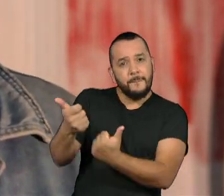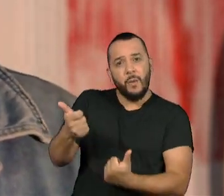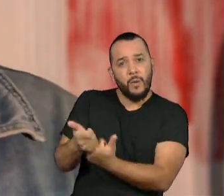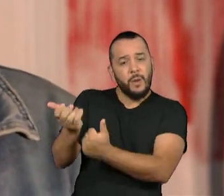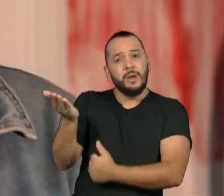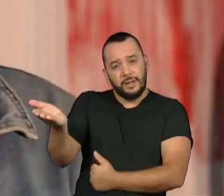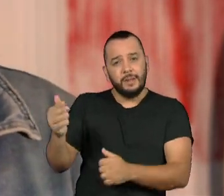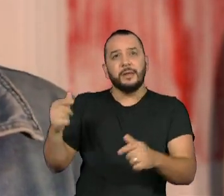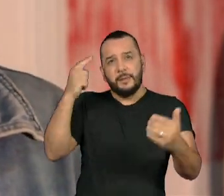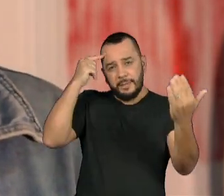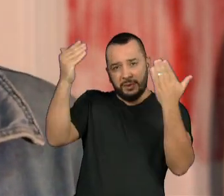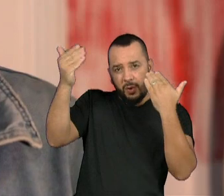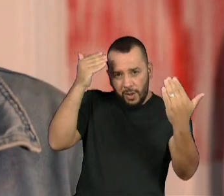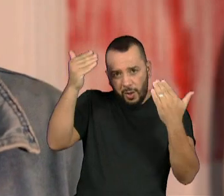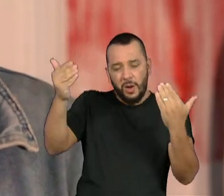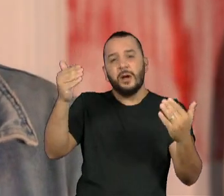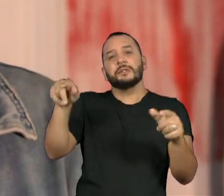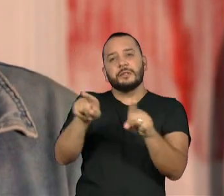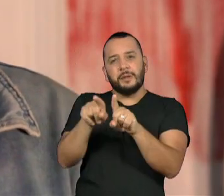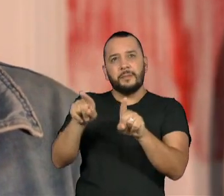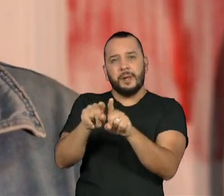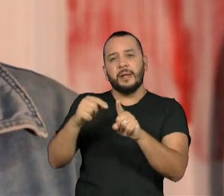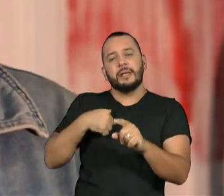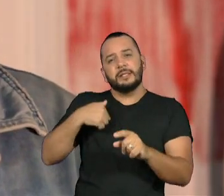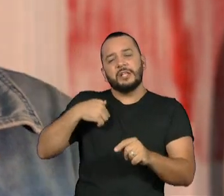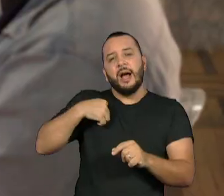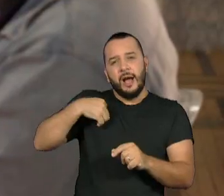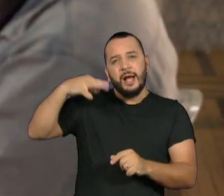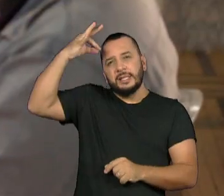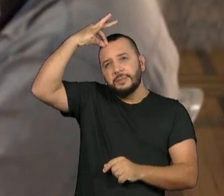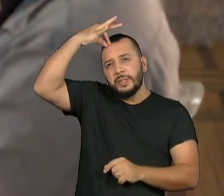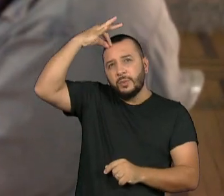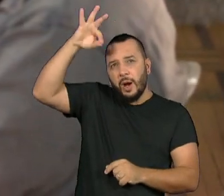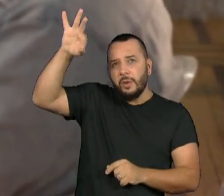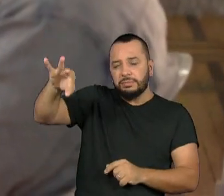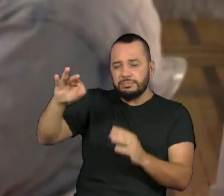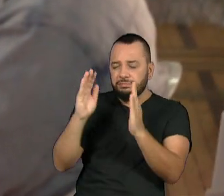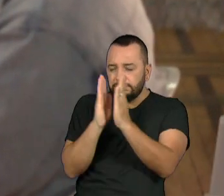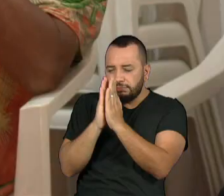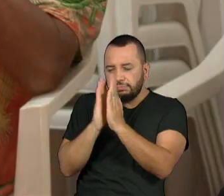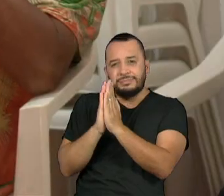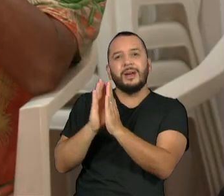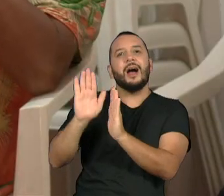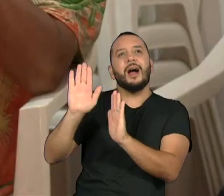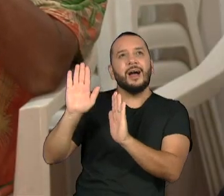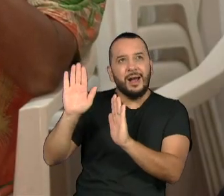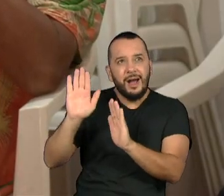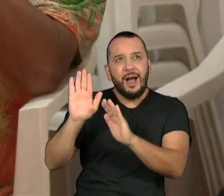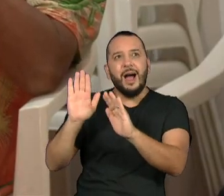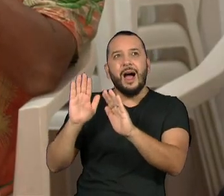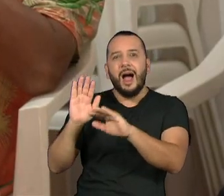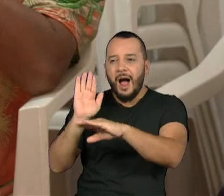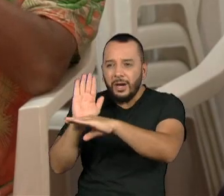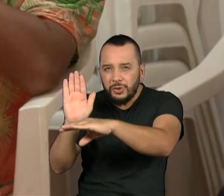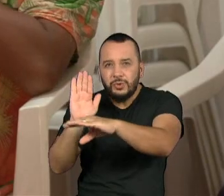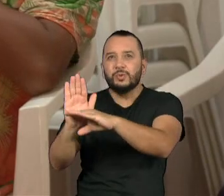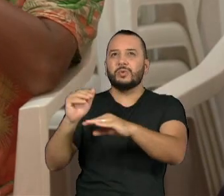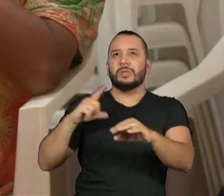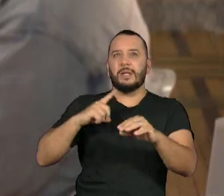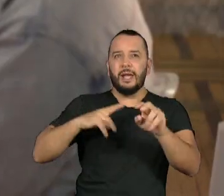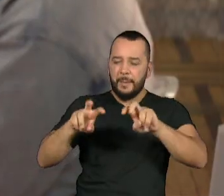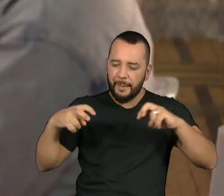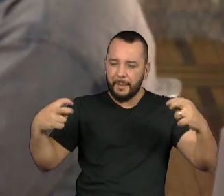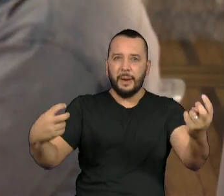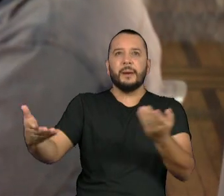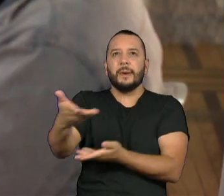apoio psicológico, espiritual, que a gente tem uma roda de conversa, onde a gente discute, cada um